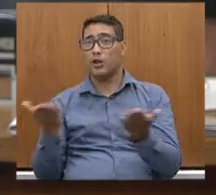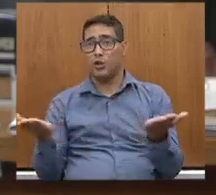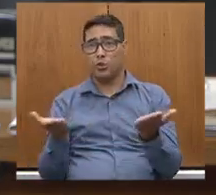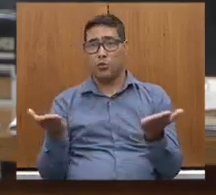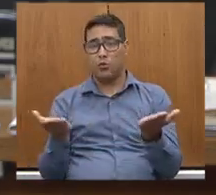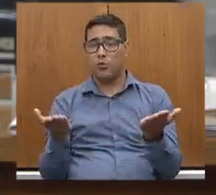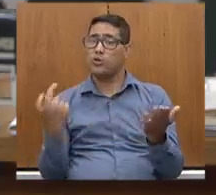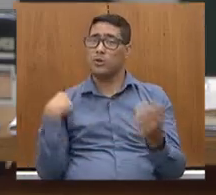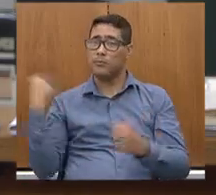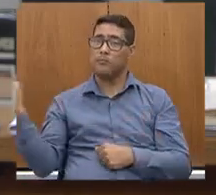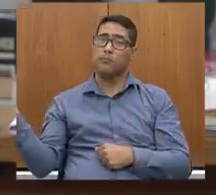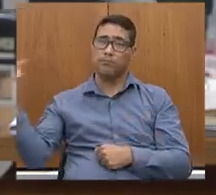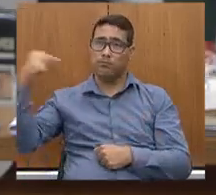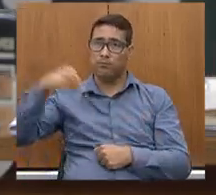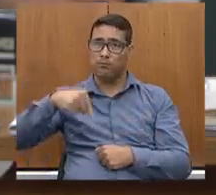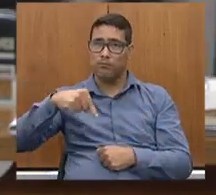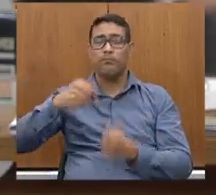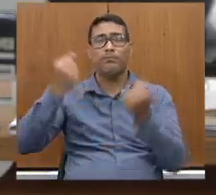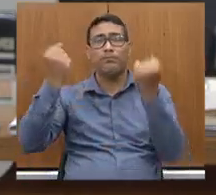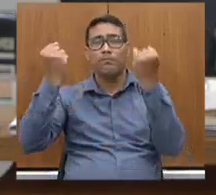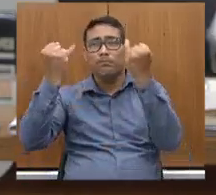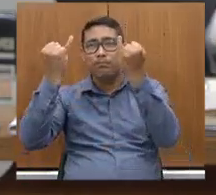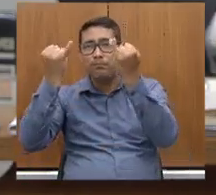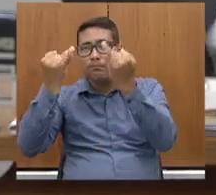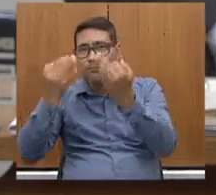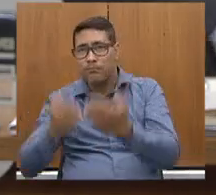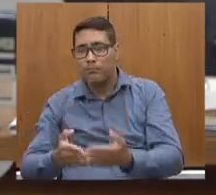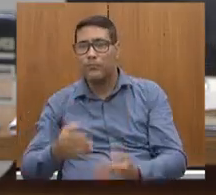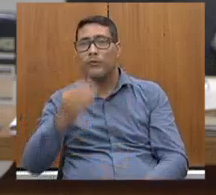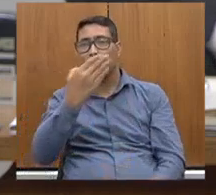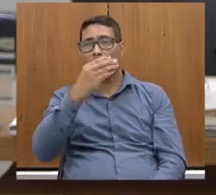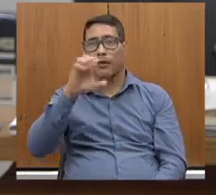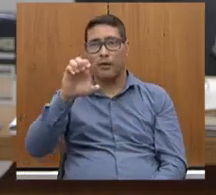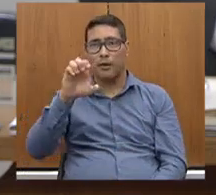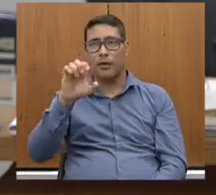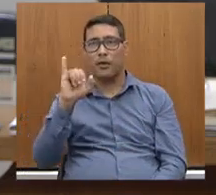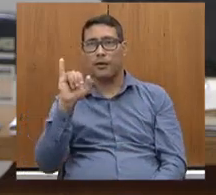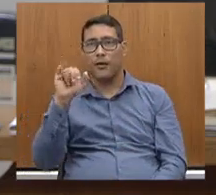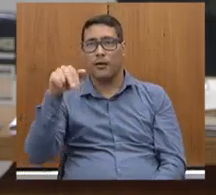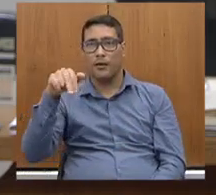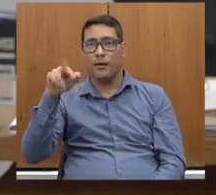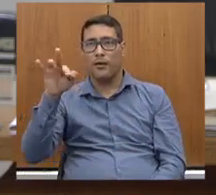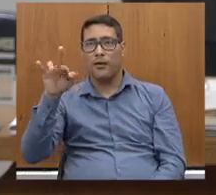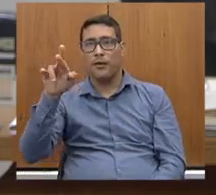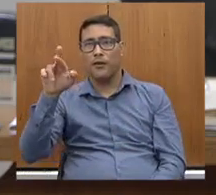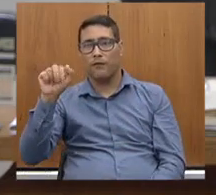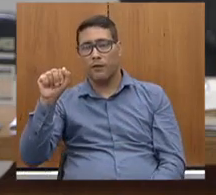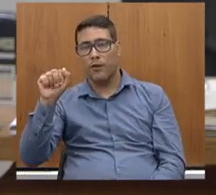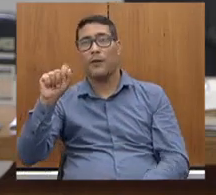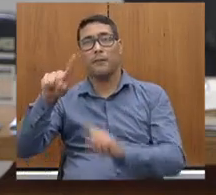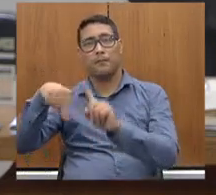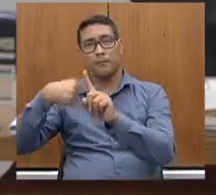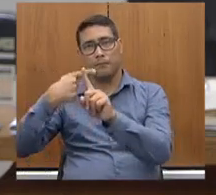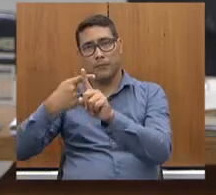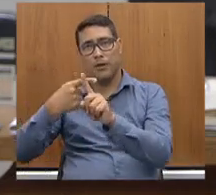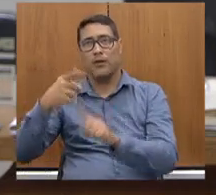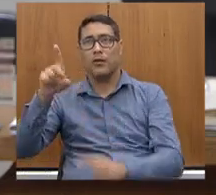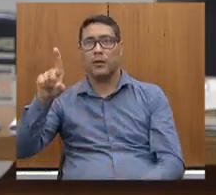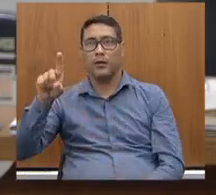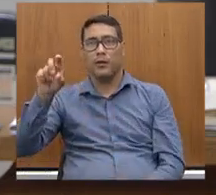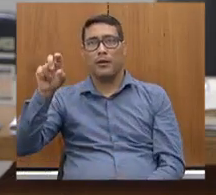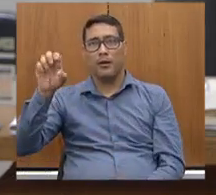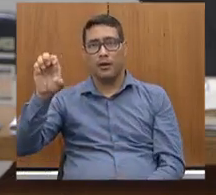contas, CINFRA, junto com o DR, vocês fizeram diferença, fizeram história em Minas Gerais.